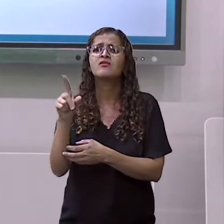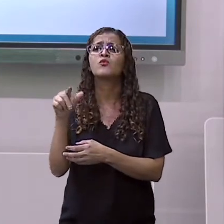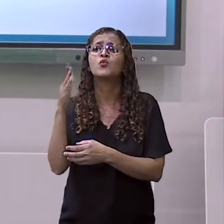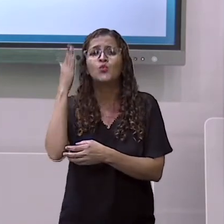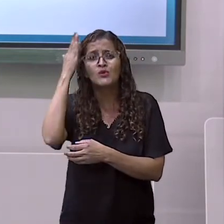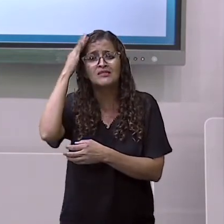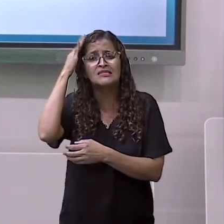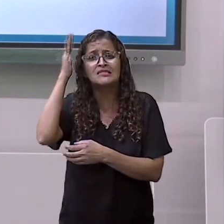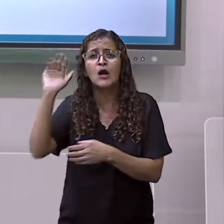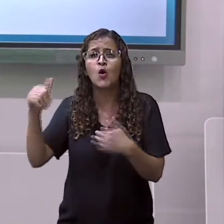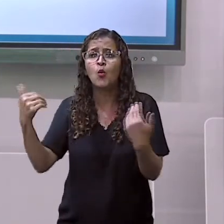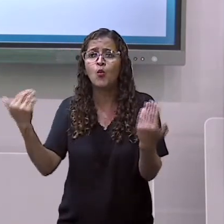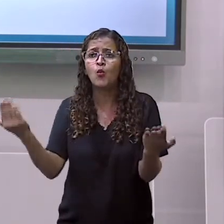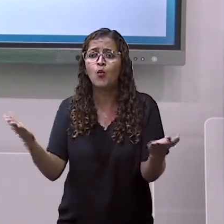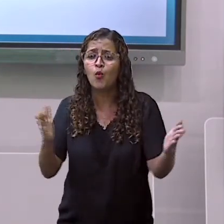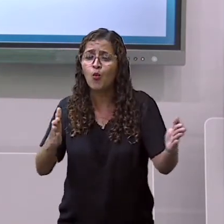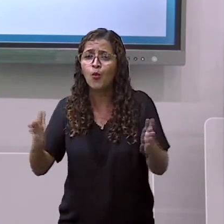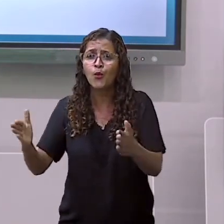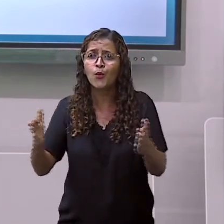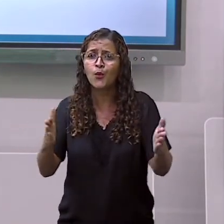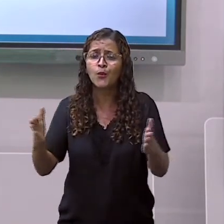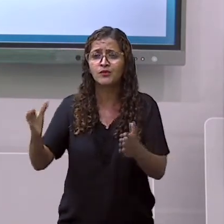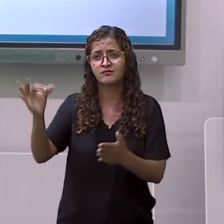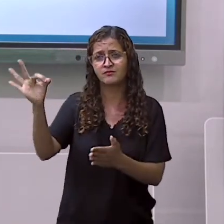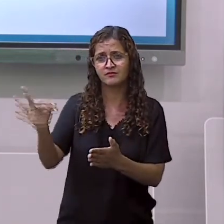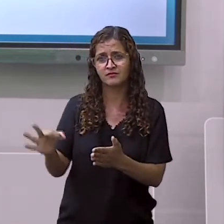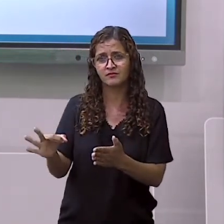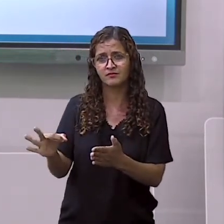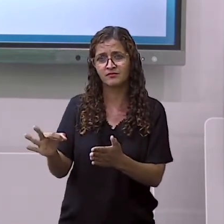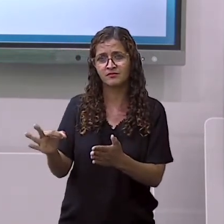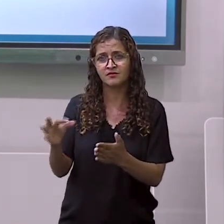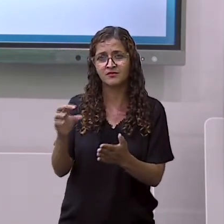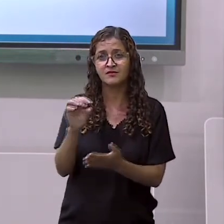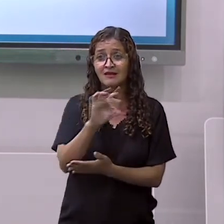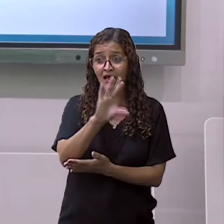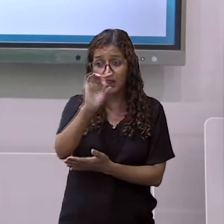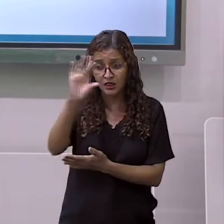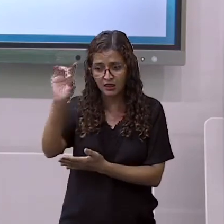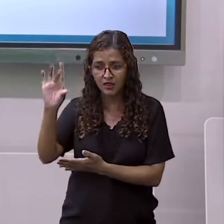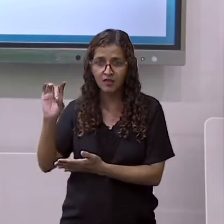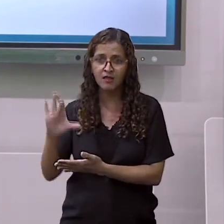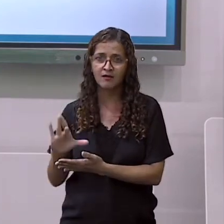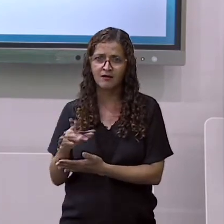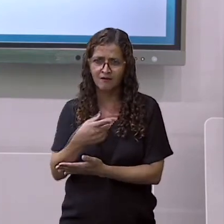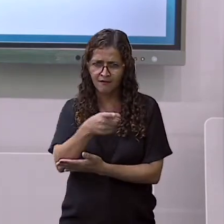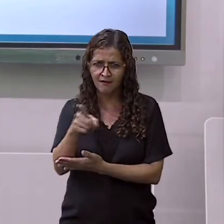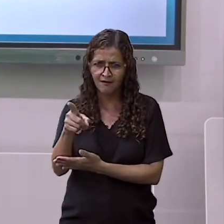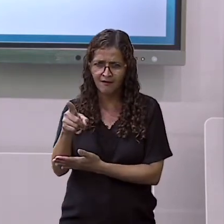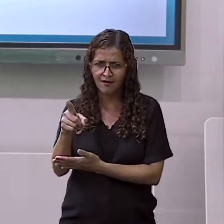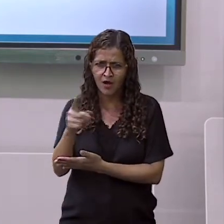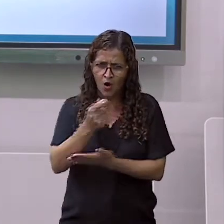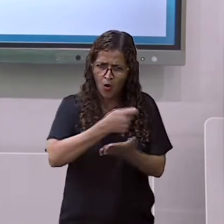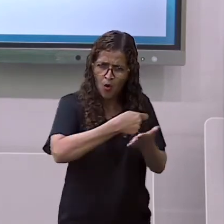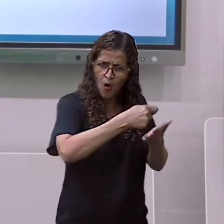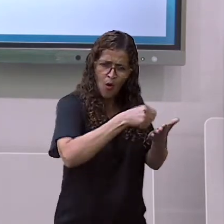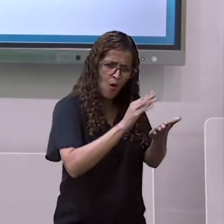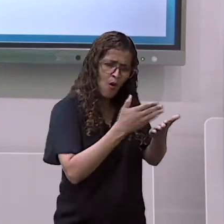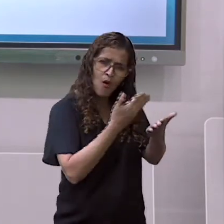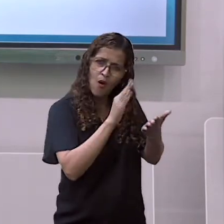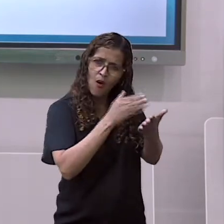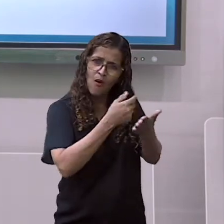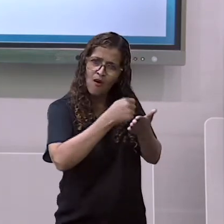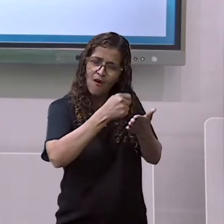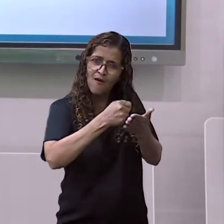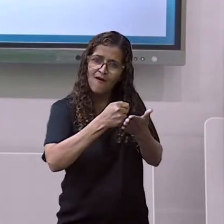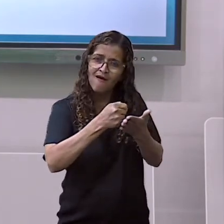árvore, da outra, dessa outra aqui e dessa aqui? Você consegue anotar no seu caderno aí,